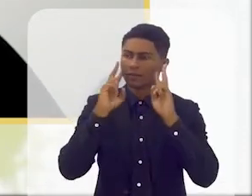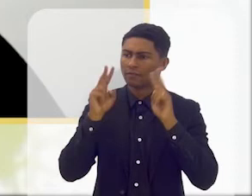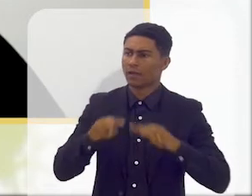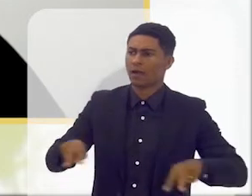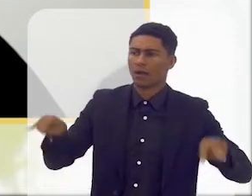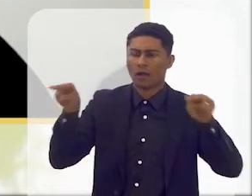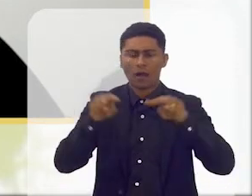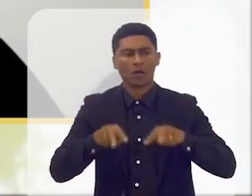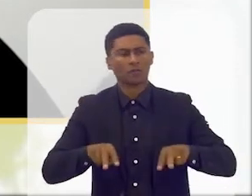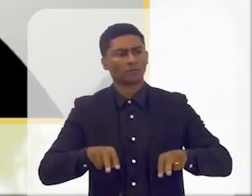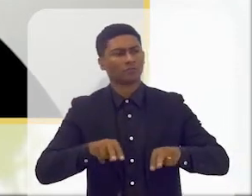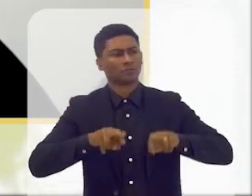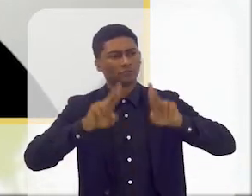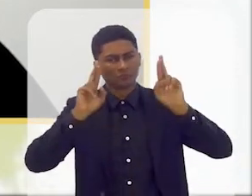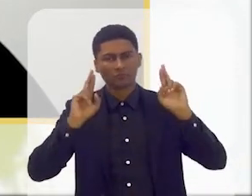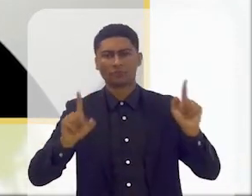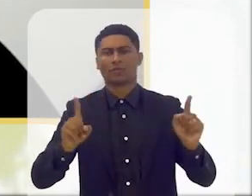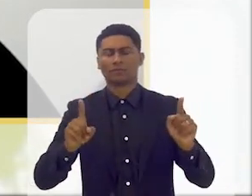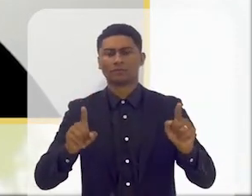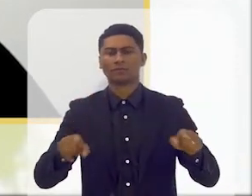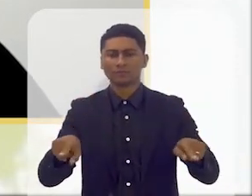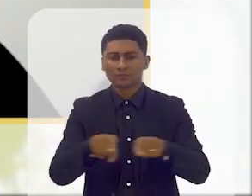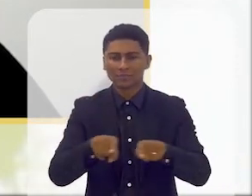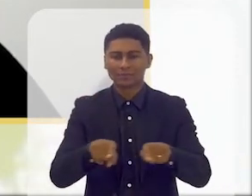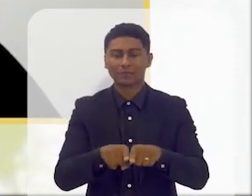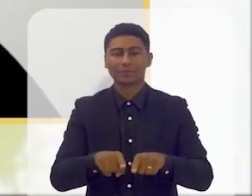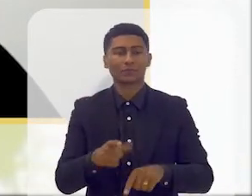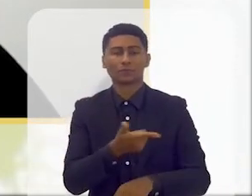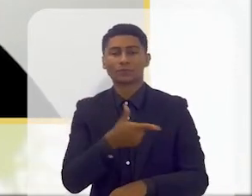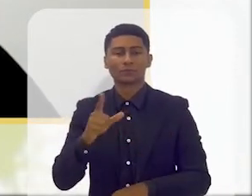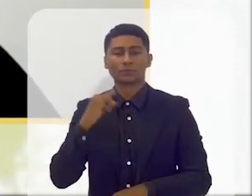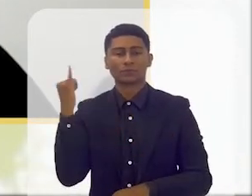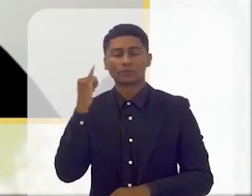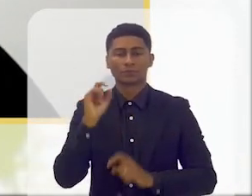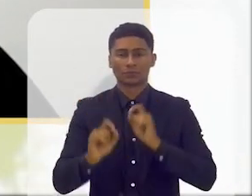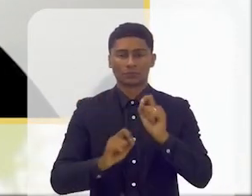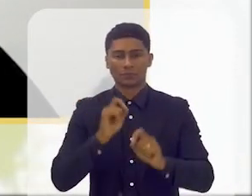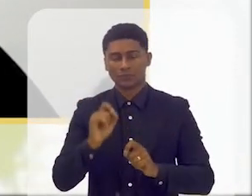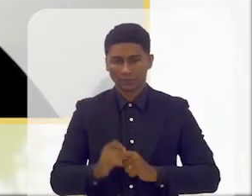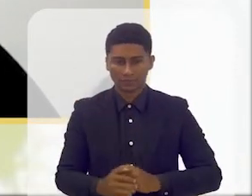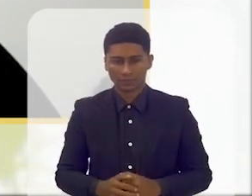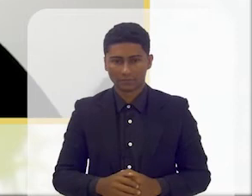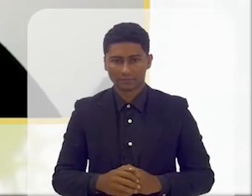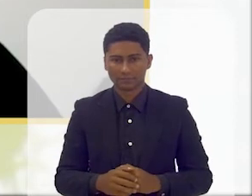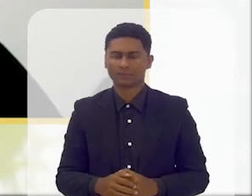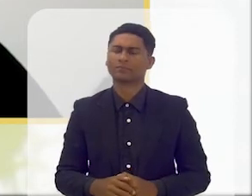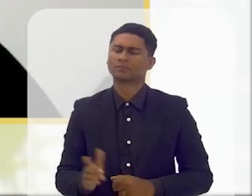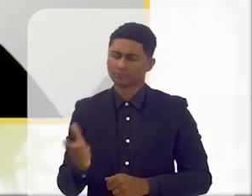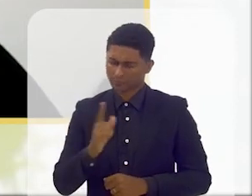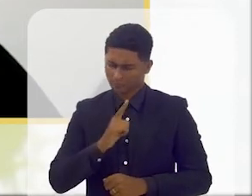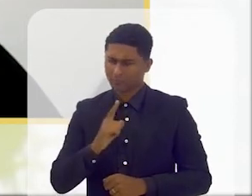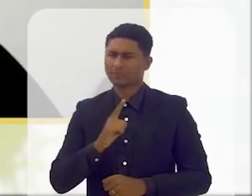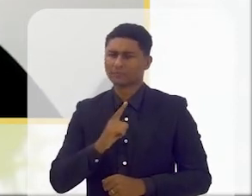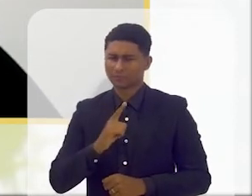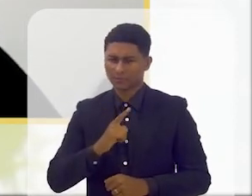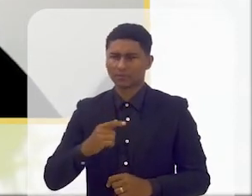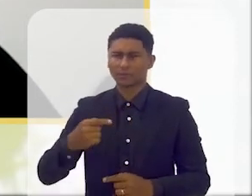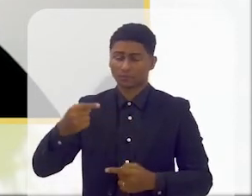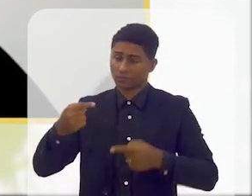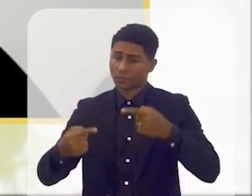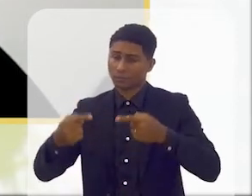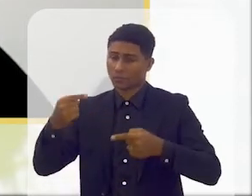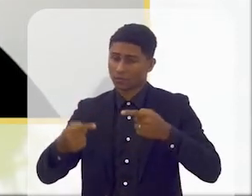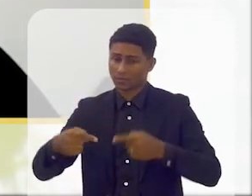e tem também nos trazem alguma coisa que é importante há já uma preocupação por parte das